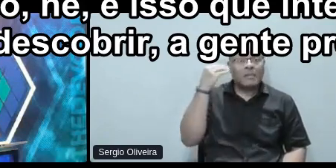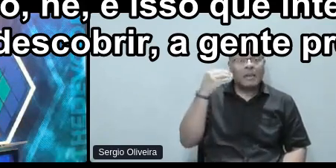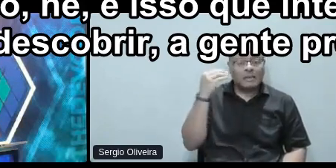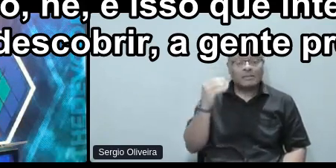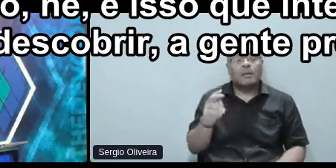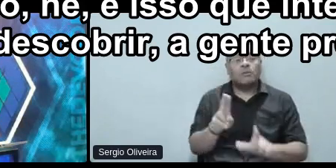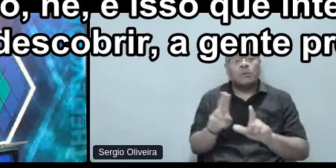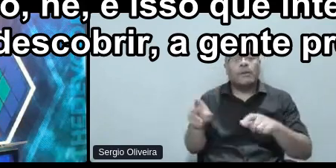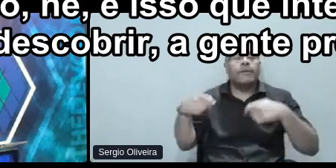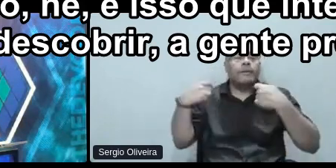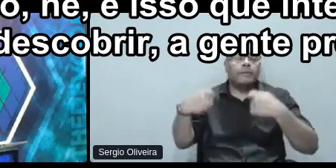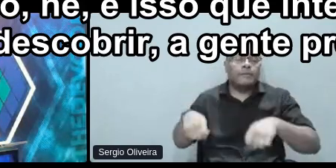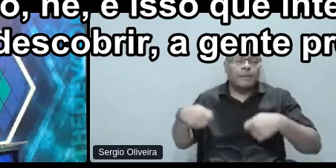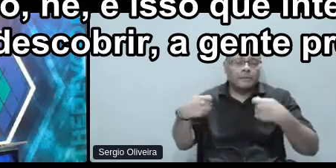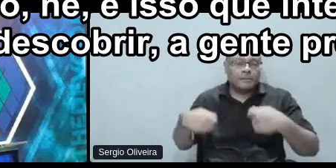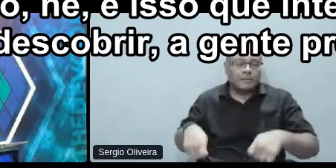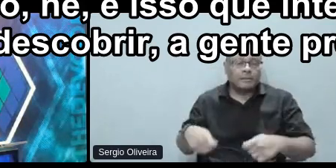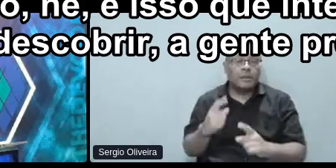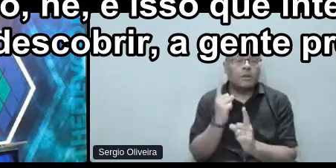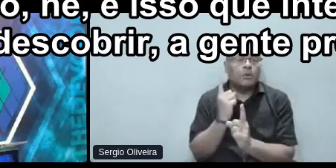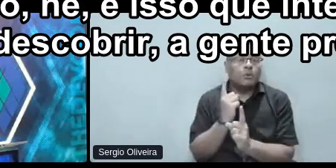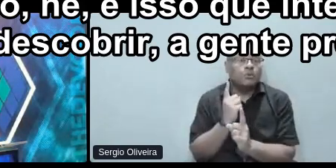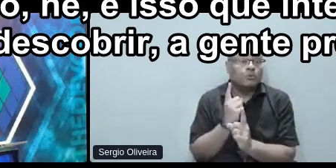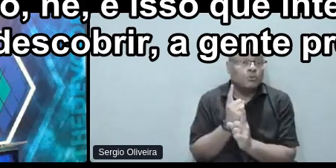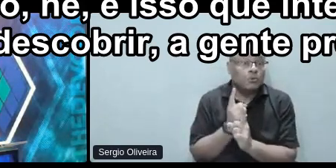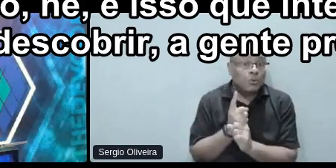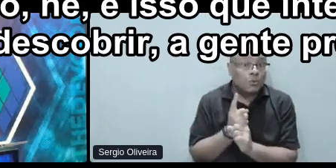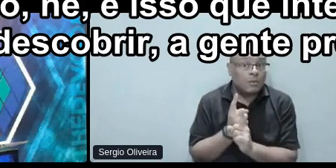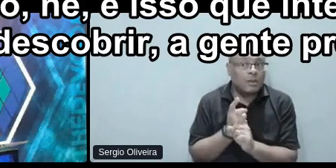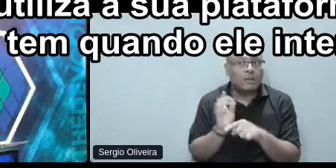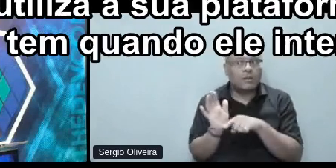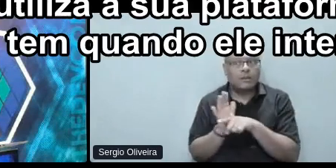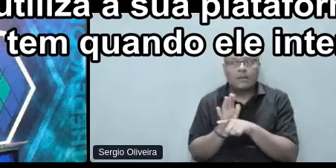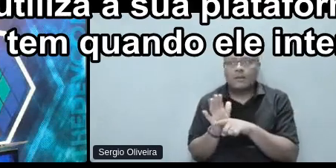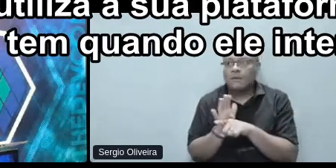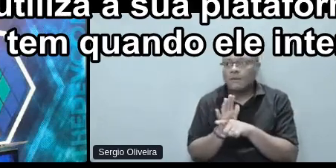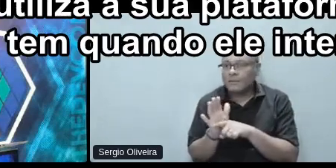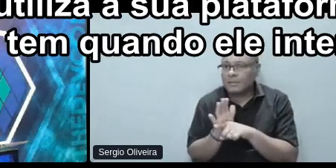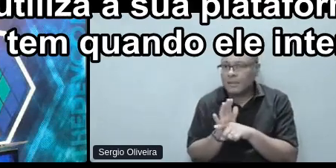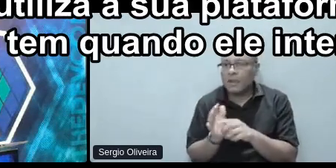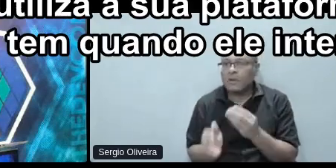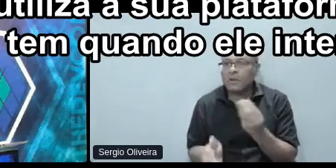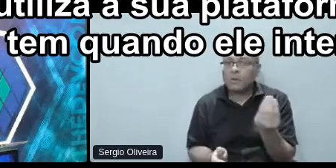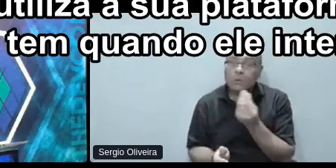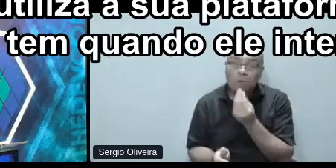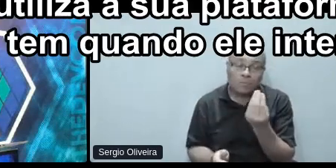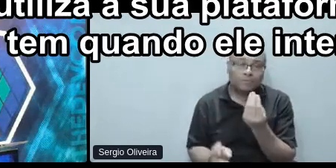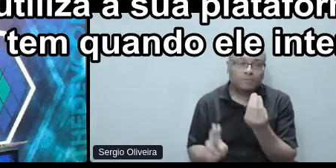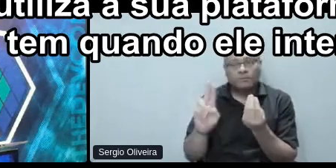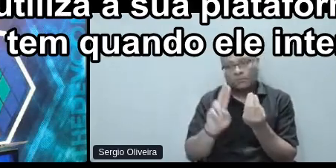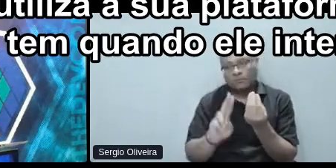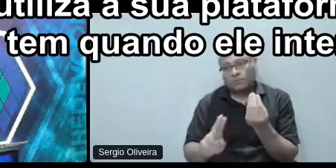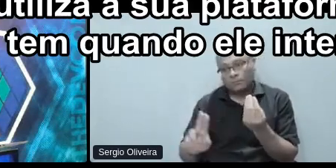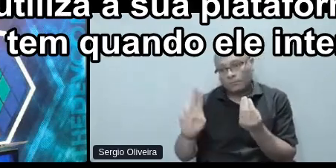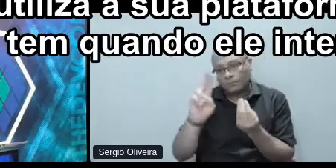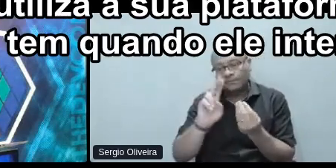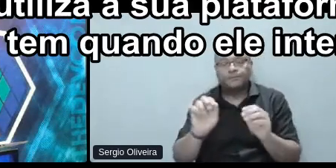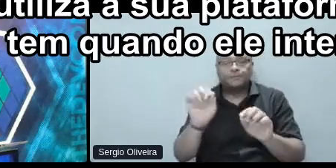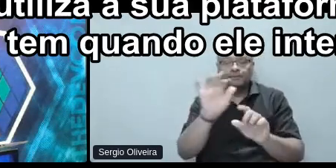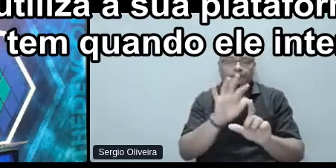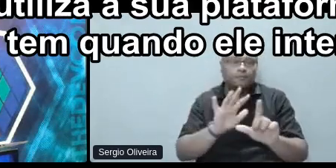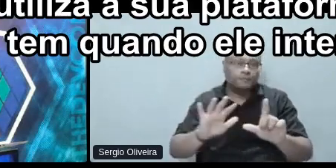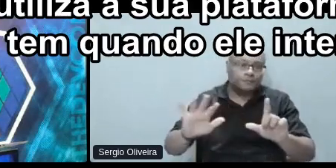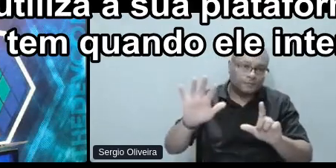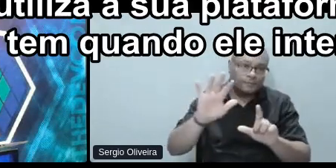a gente precisa descobrir, a gente precisa investigar como ele utiliza a tua plataforma,